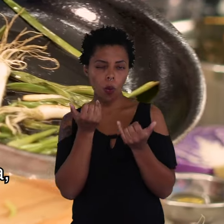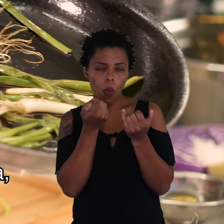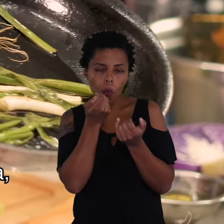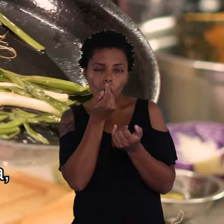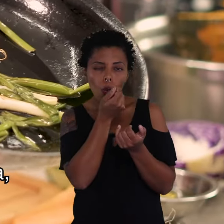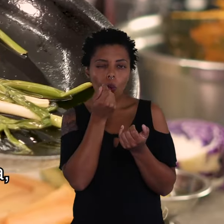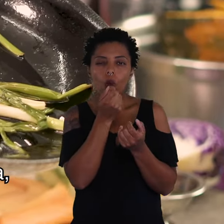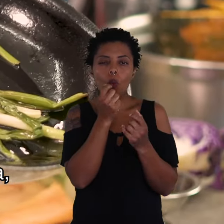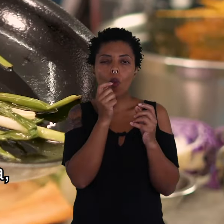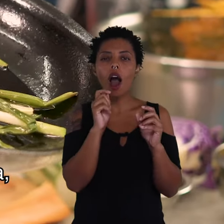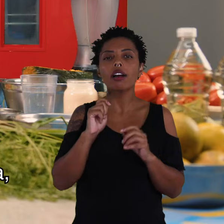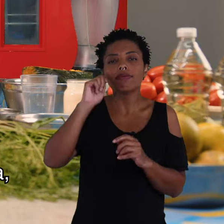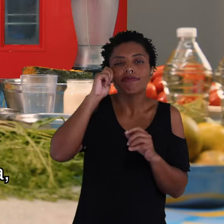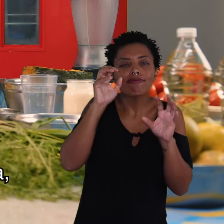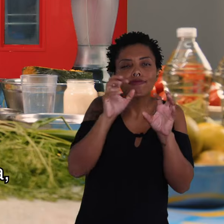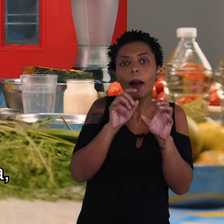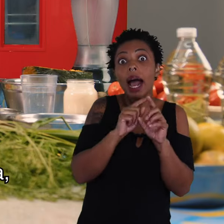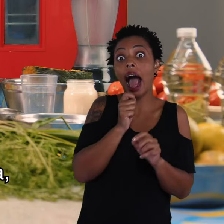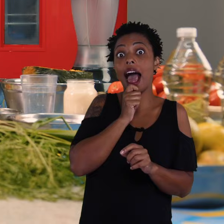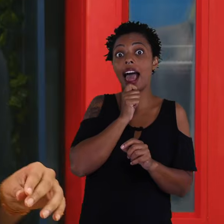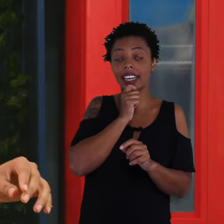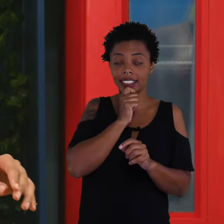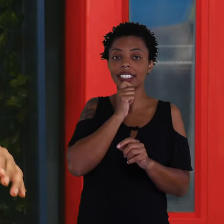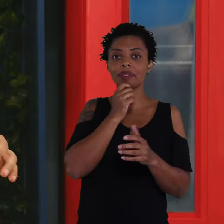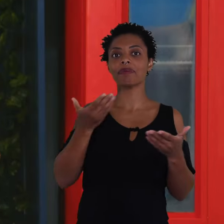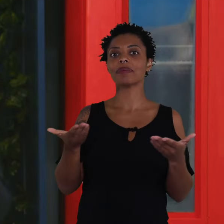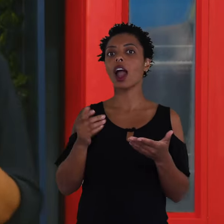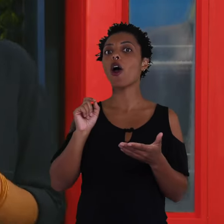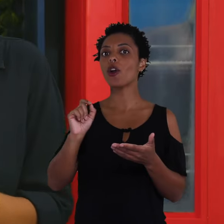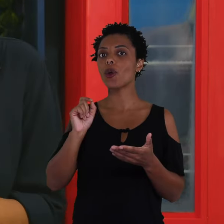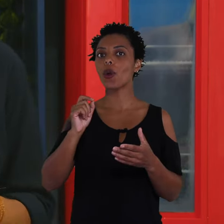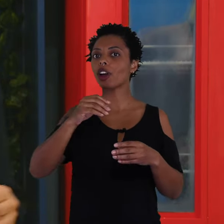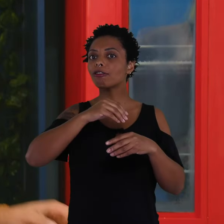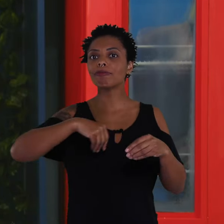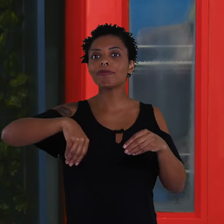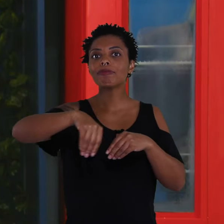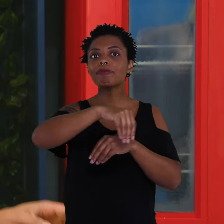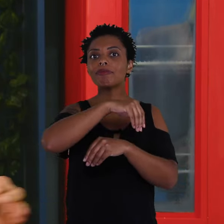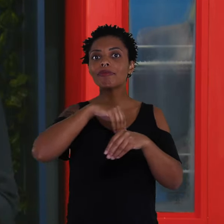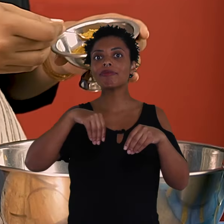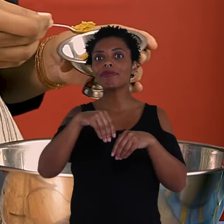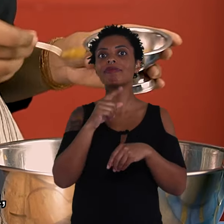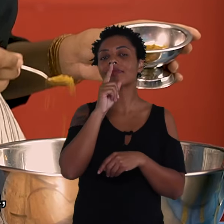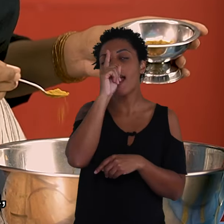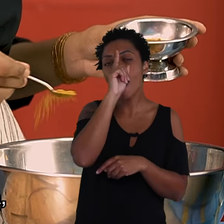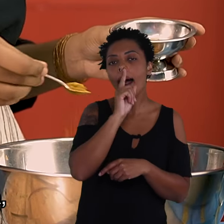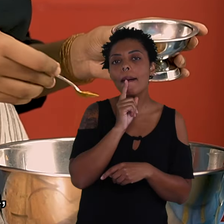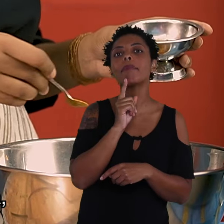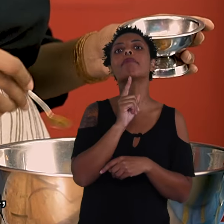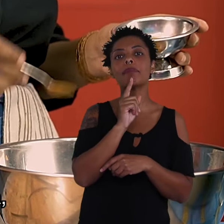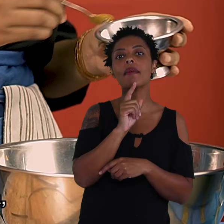quase torradinha, mas não torrada. Então aqui a gente vai colocar agora o que? A